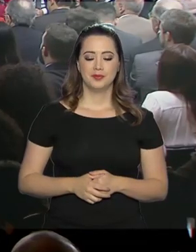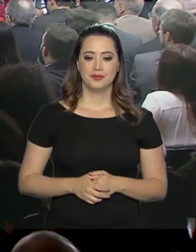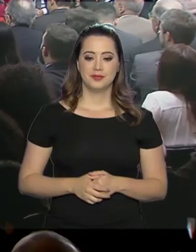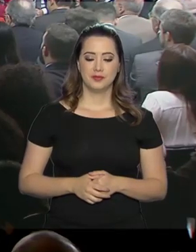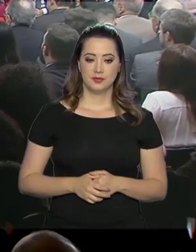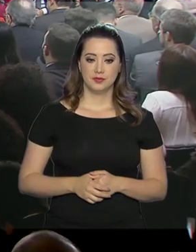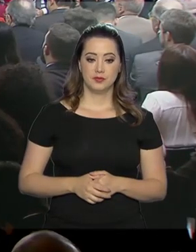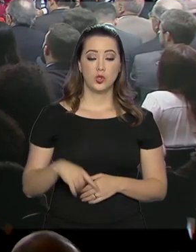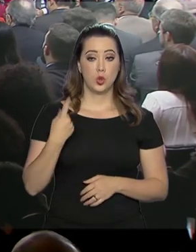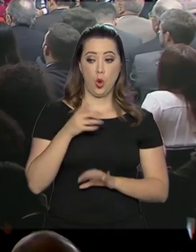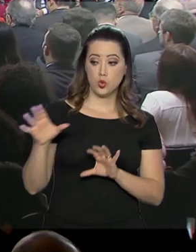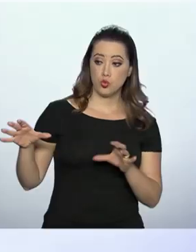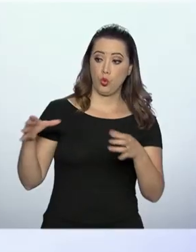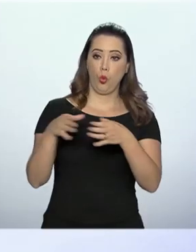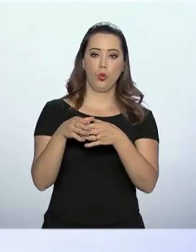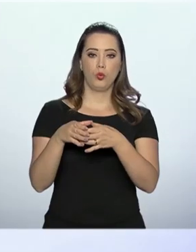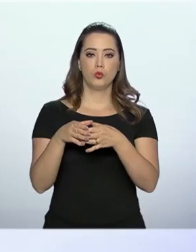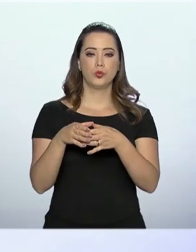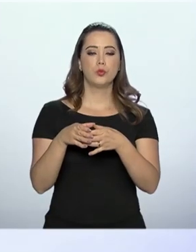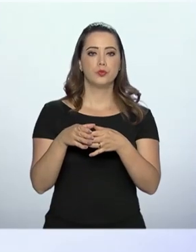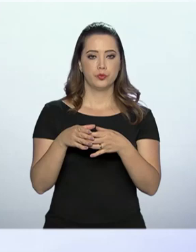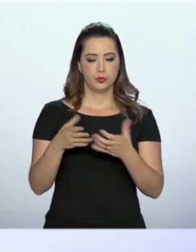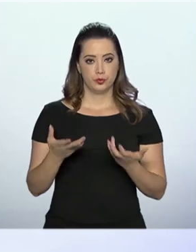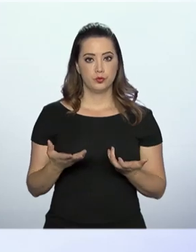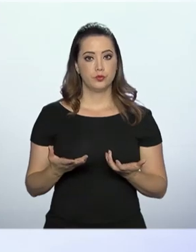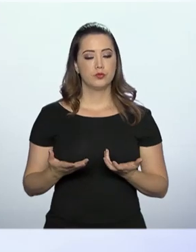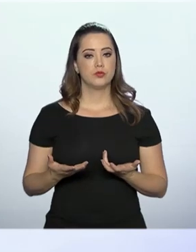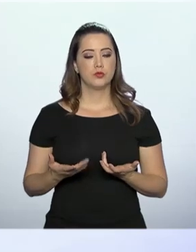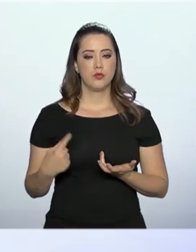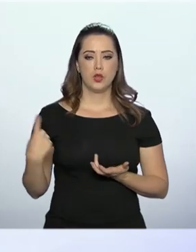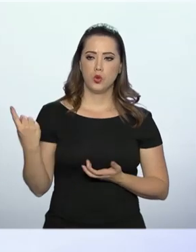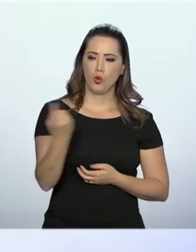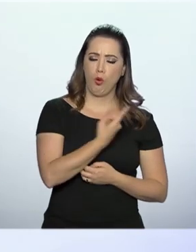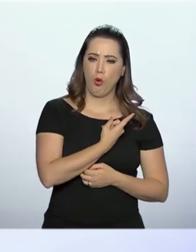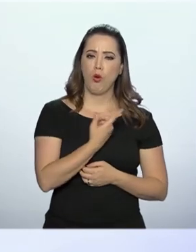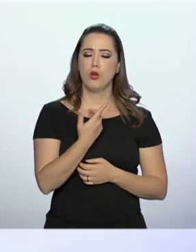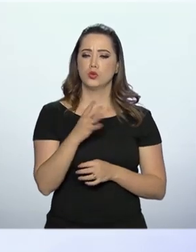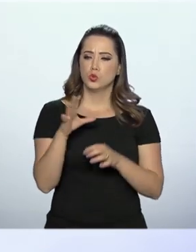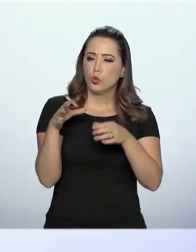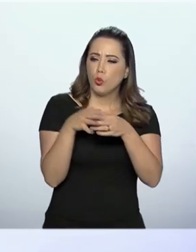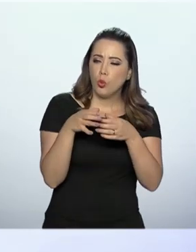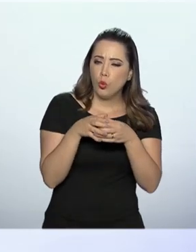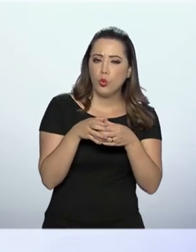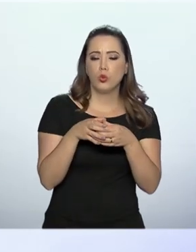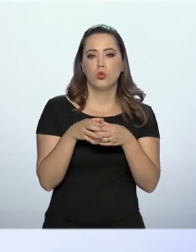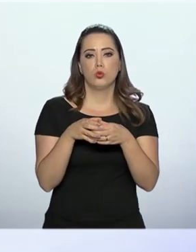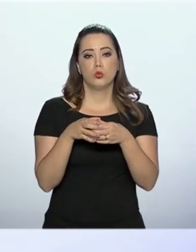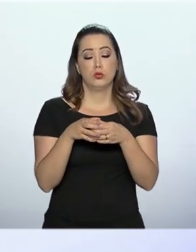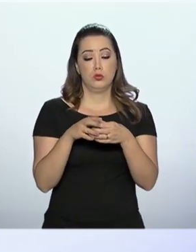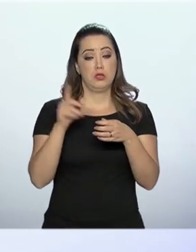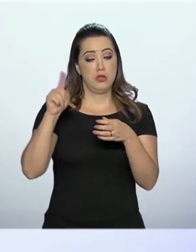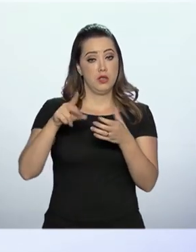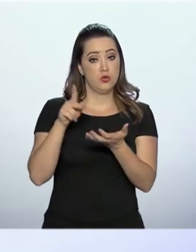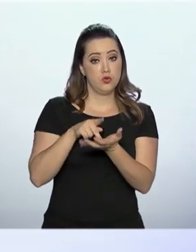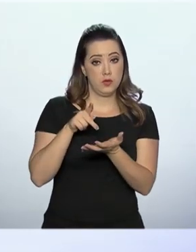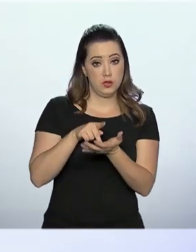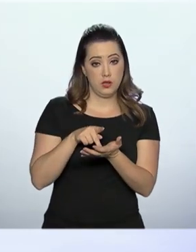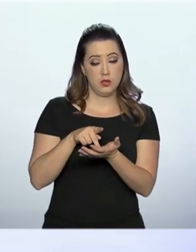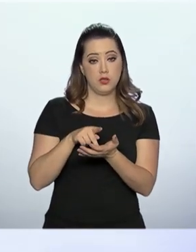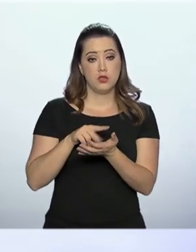Tique formou um time, e formou um time, eu columbre, que realmente